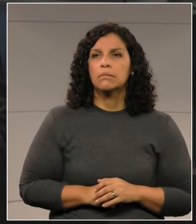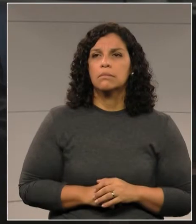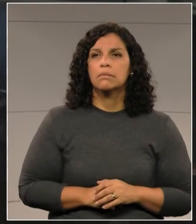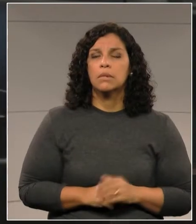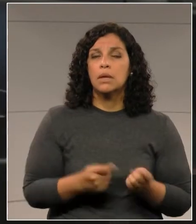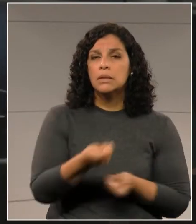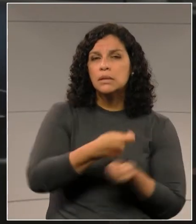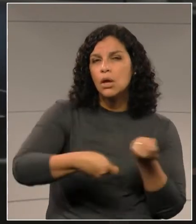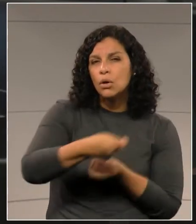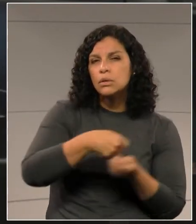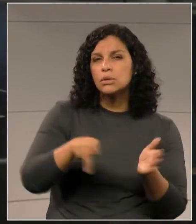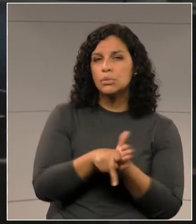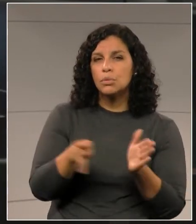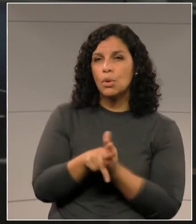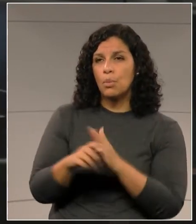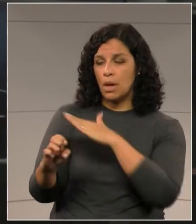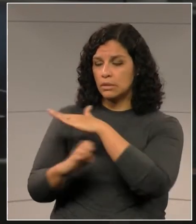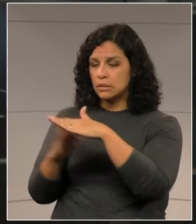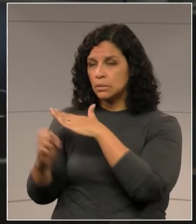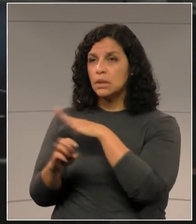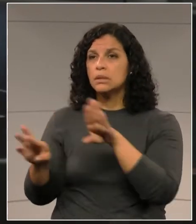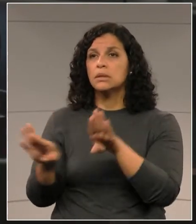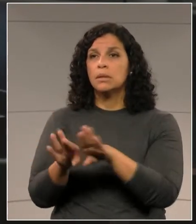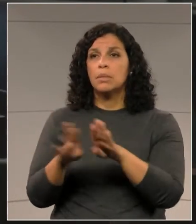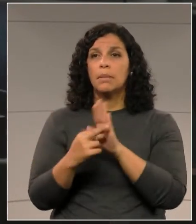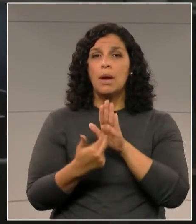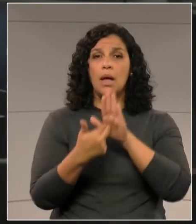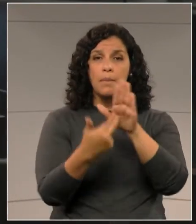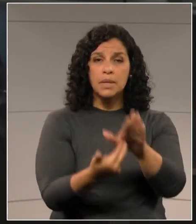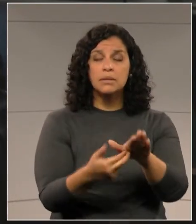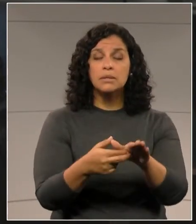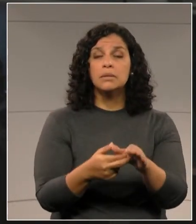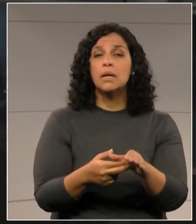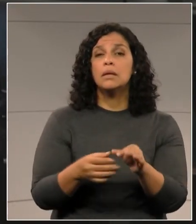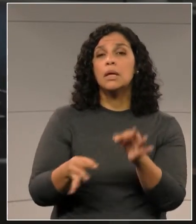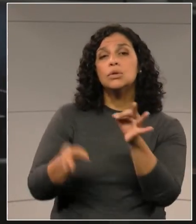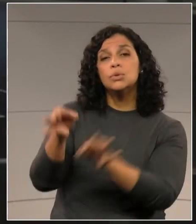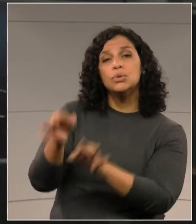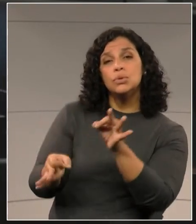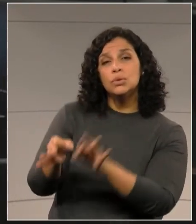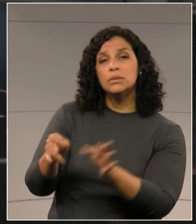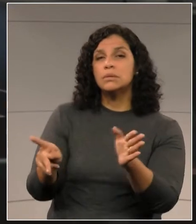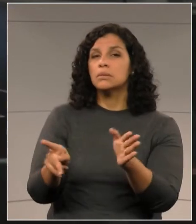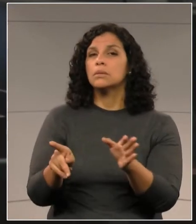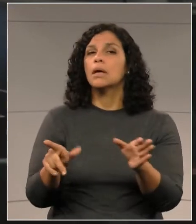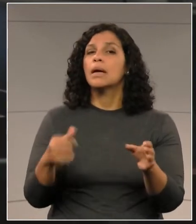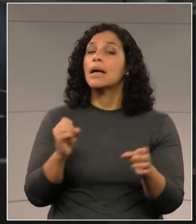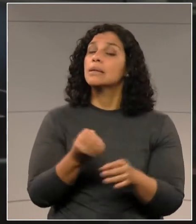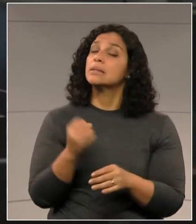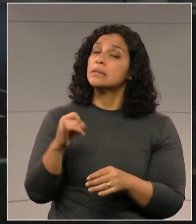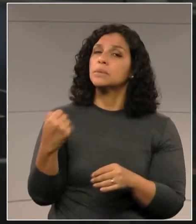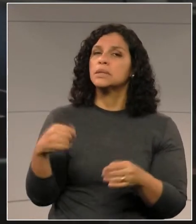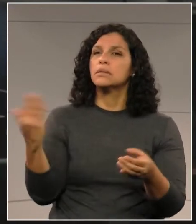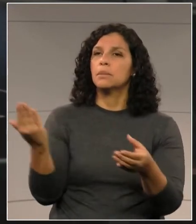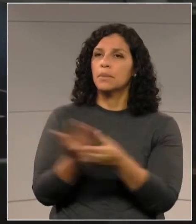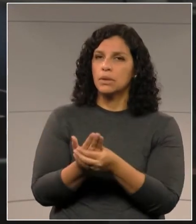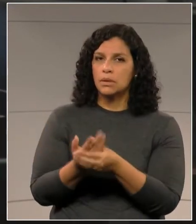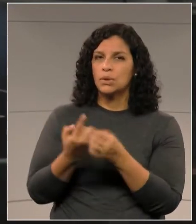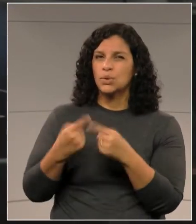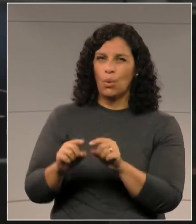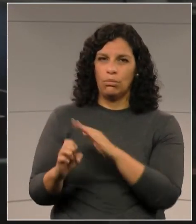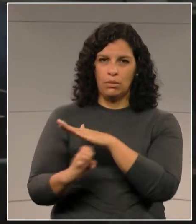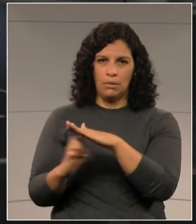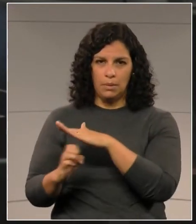nas negociações com o empregador. E para representá-lo também em juízo. Caso tenha que entrar com uma ação. Então é muito